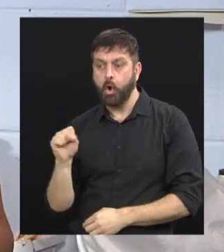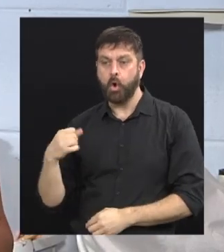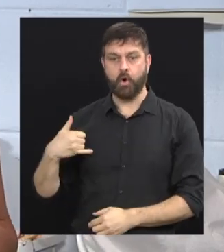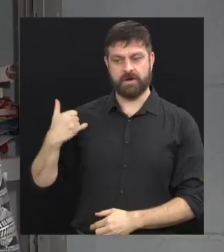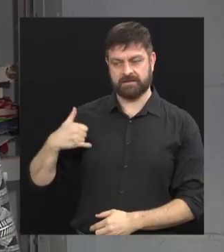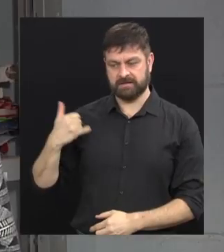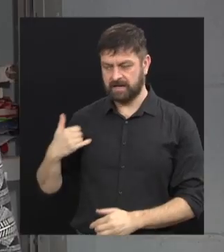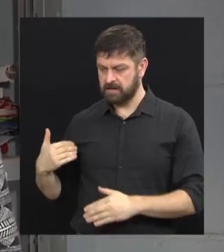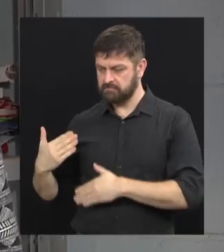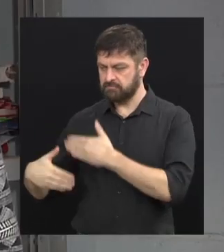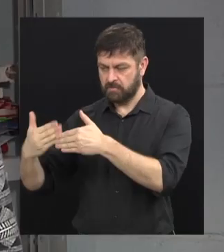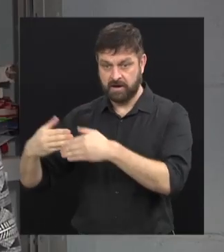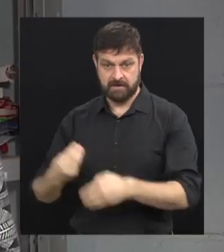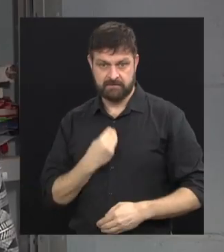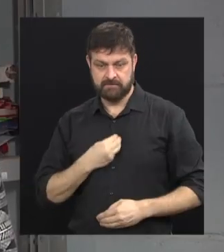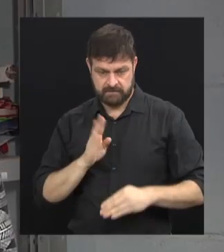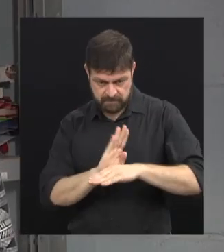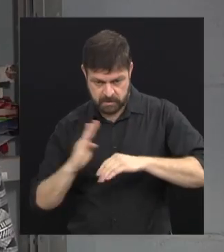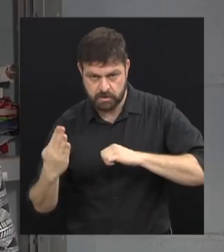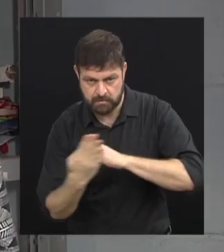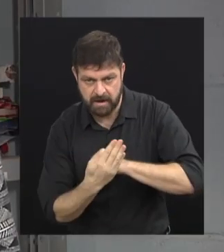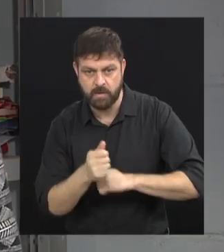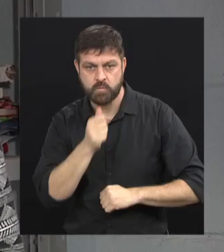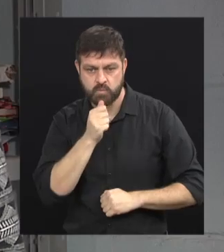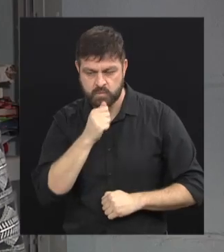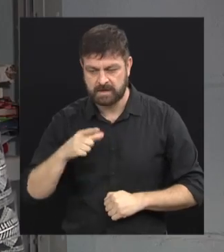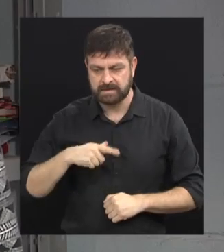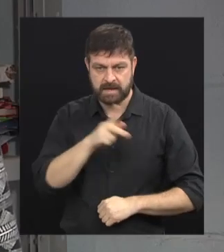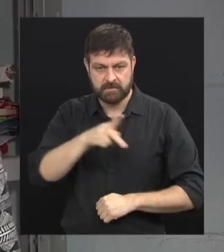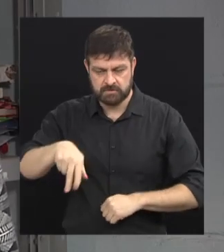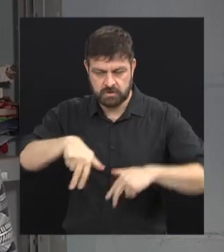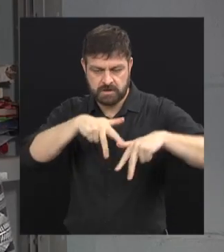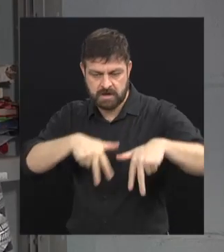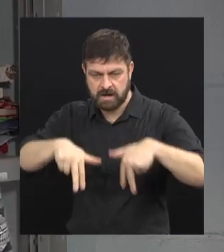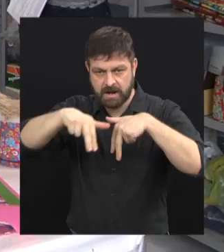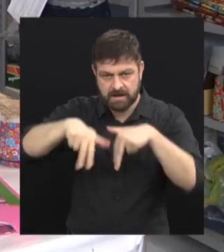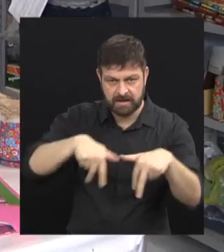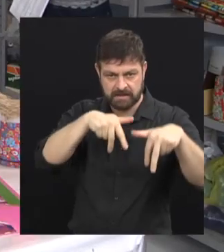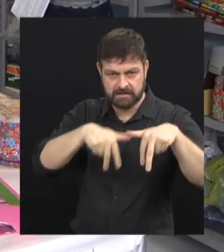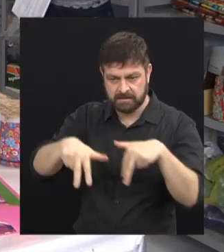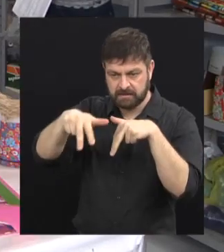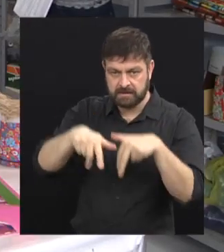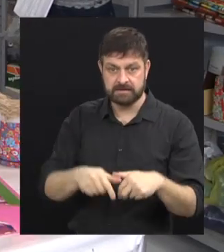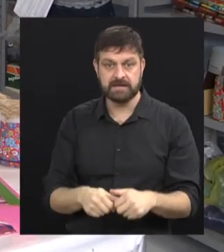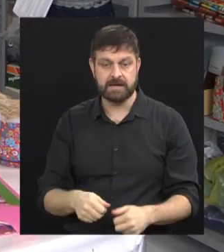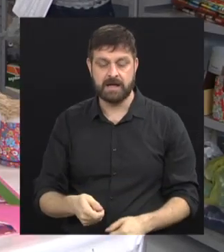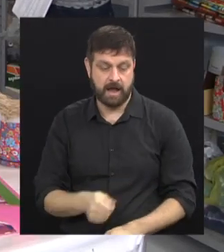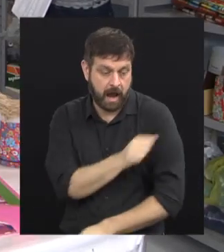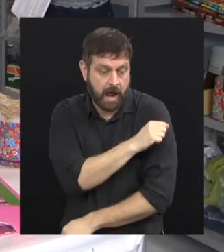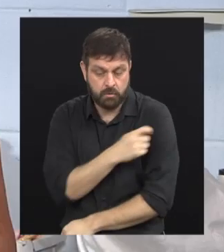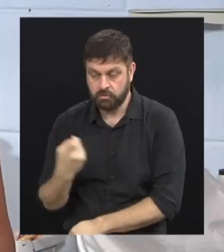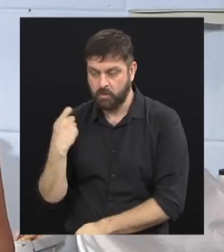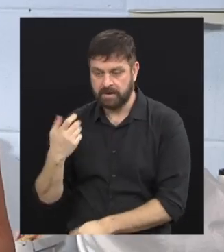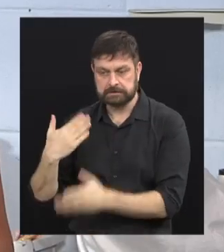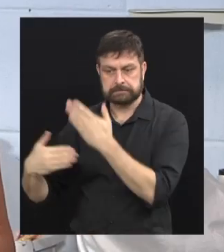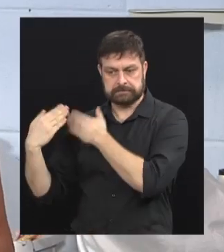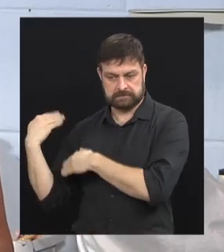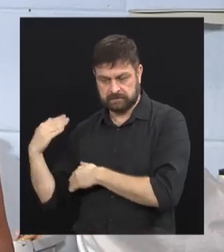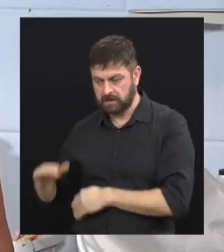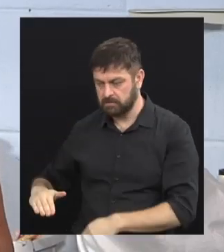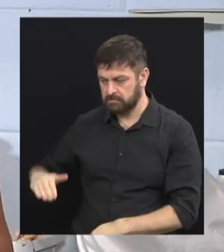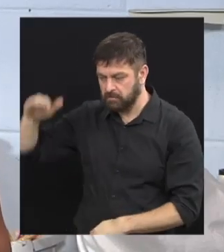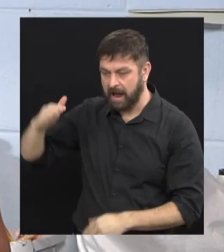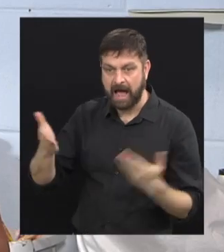8 anos, continua morando no bairro. A gente tem os professores de dança, que são ex-alunos. A gente